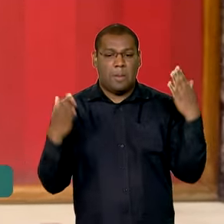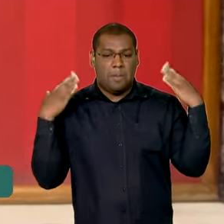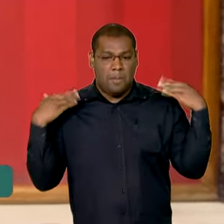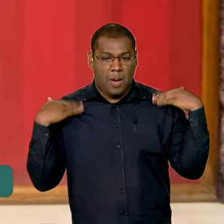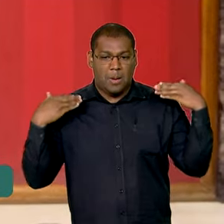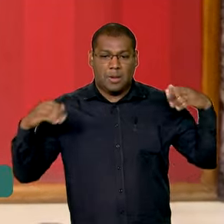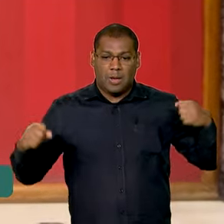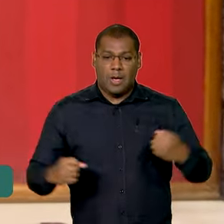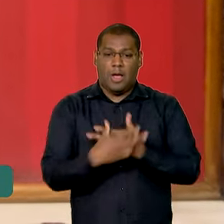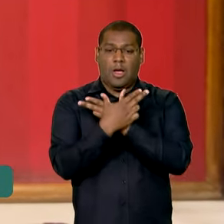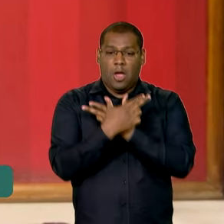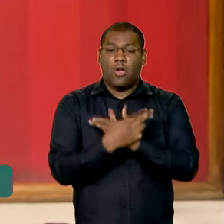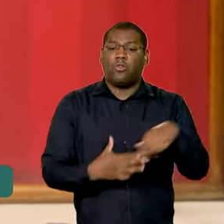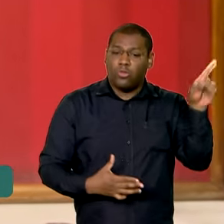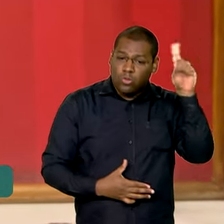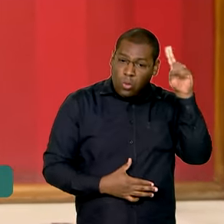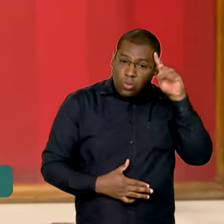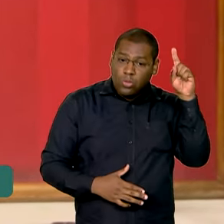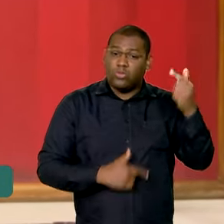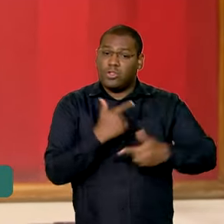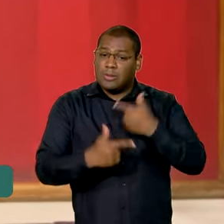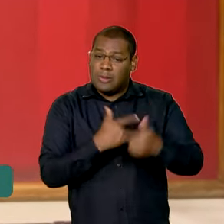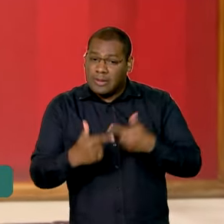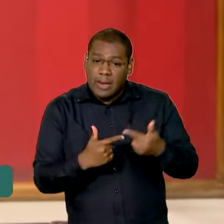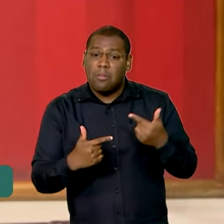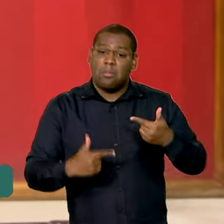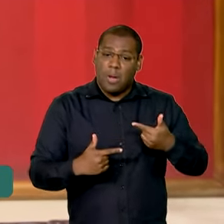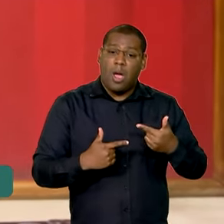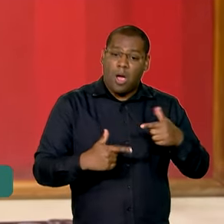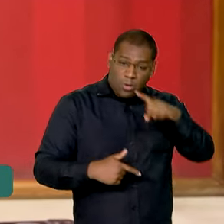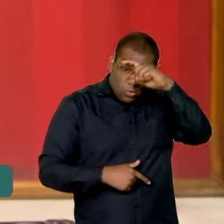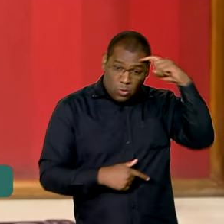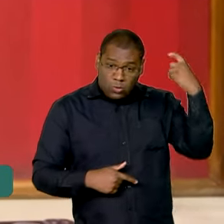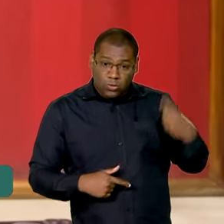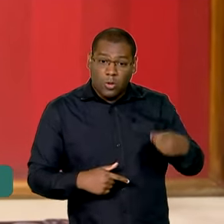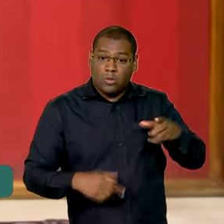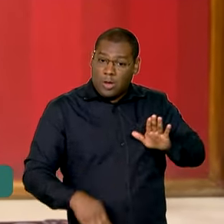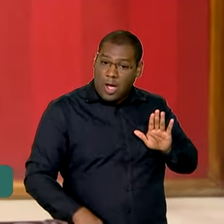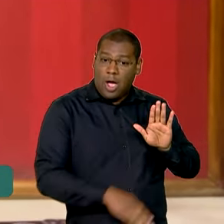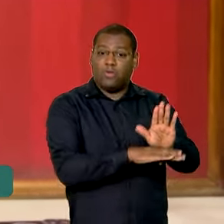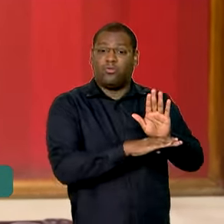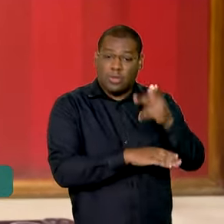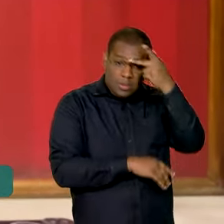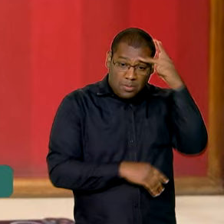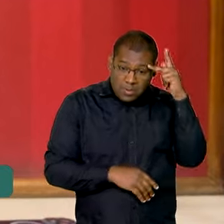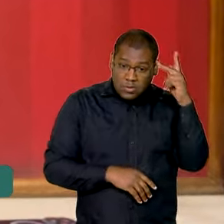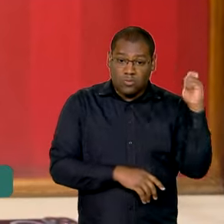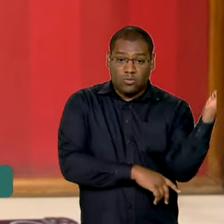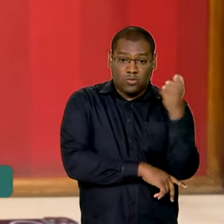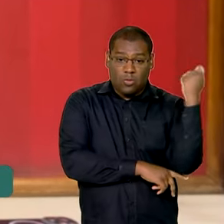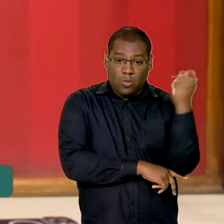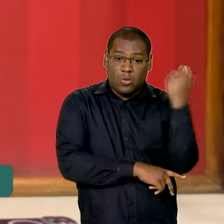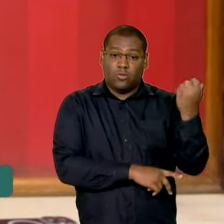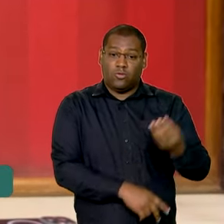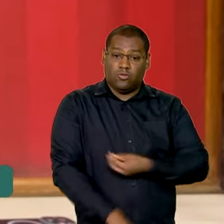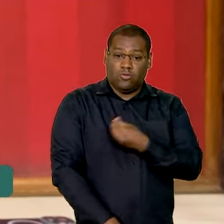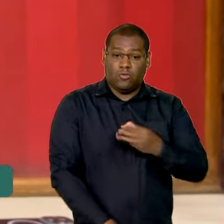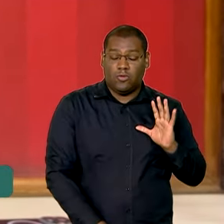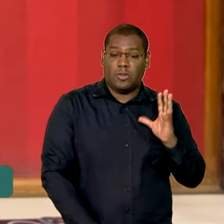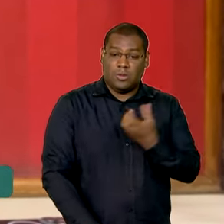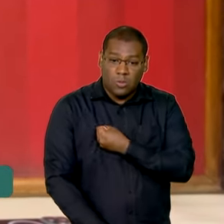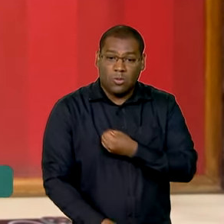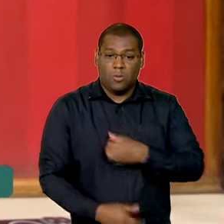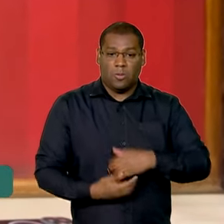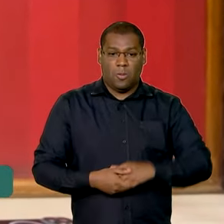resgate salvamento com milhares de homens envolvidos com um limite da capacidade física e emocional